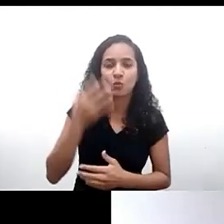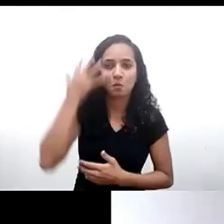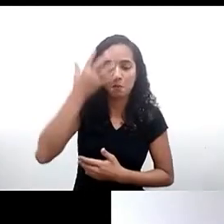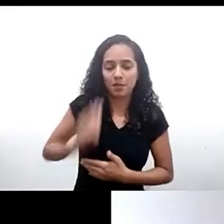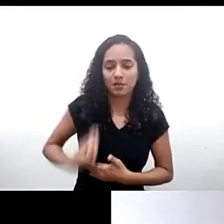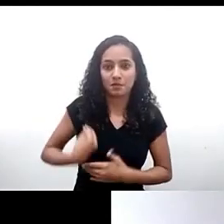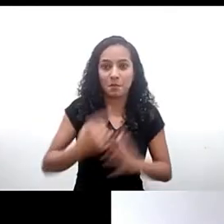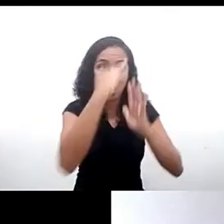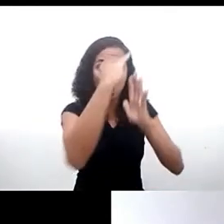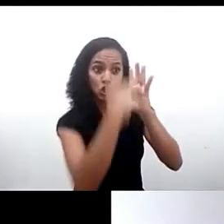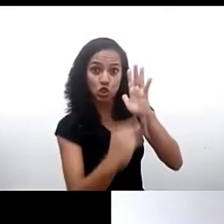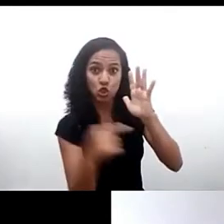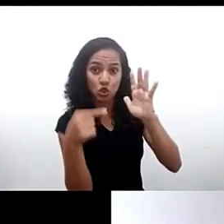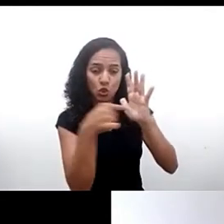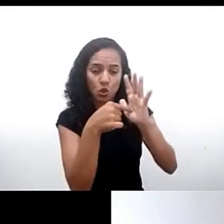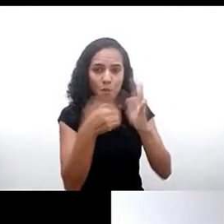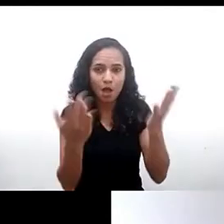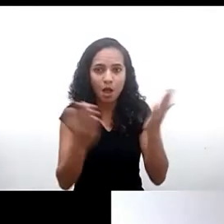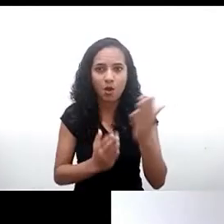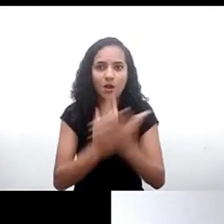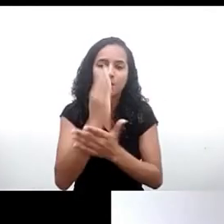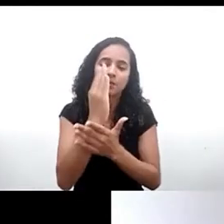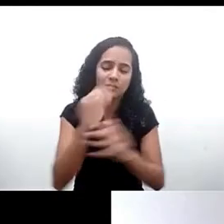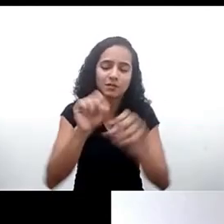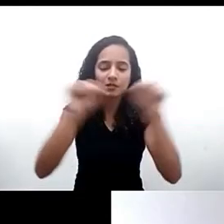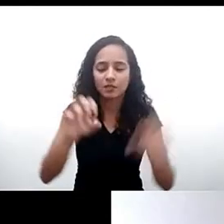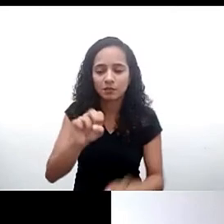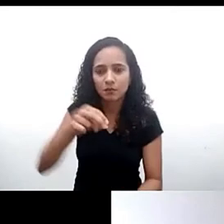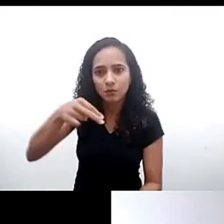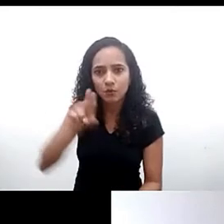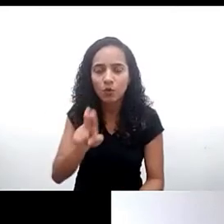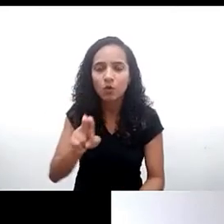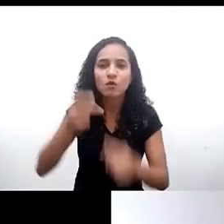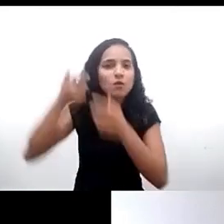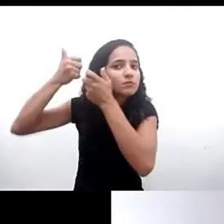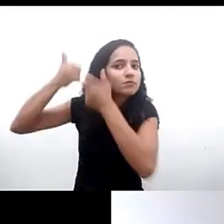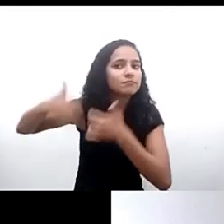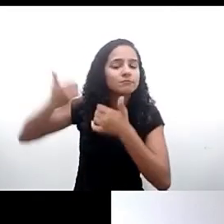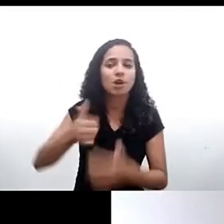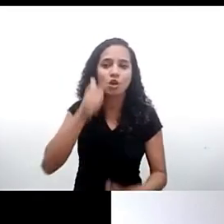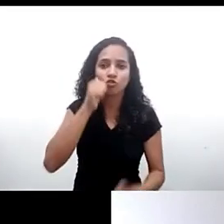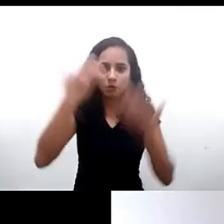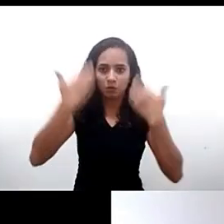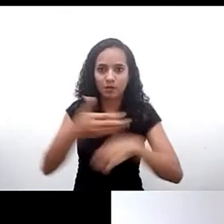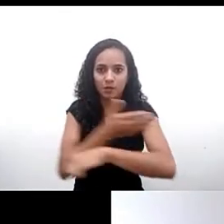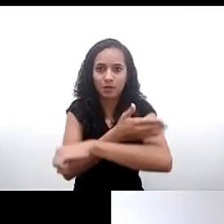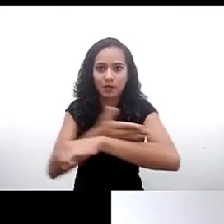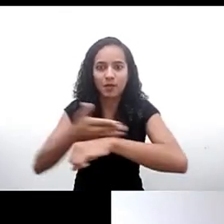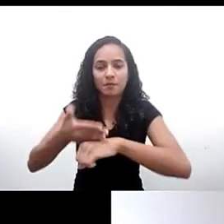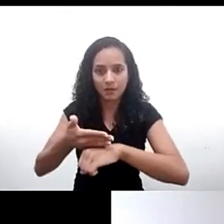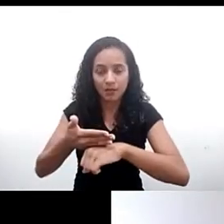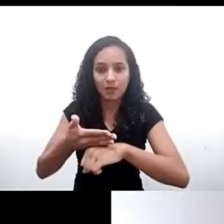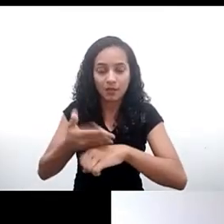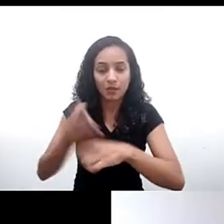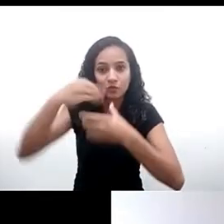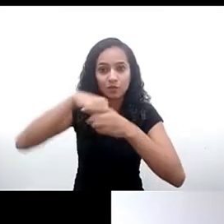agora aprovado no âmbito do Sistema ONU fazendo aqui minha autodescrição eu sou uma mulher branca e estou falando diretamente da